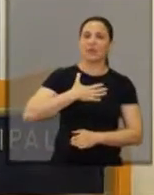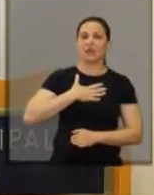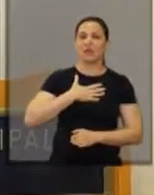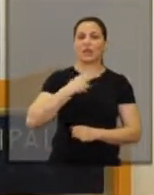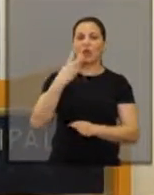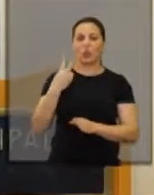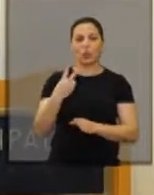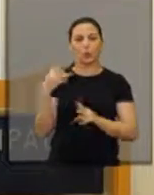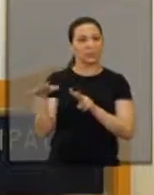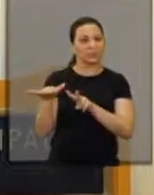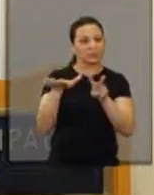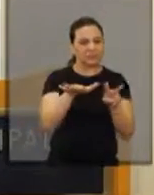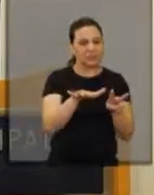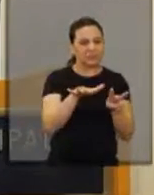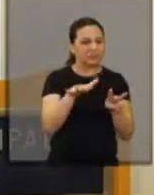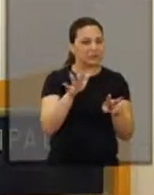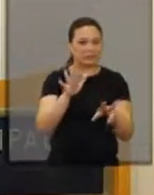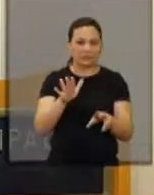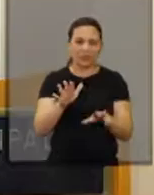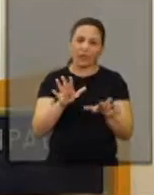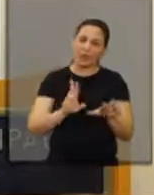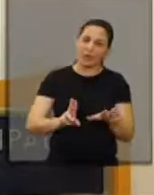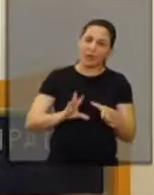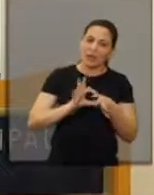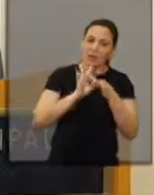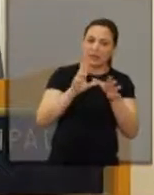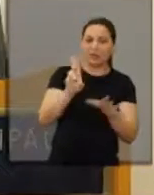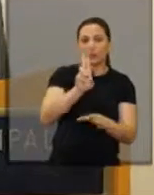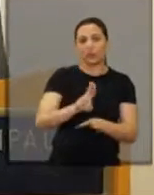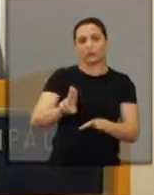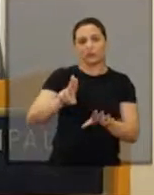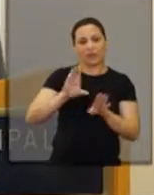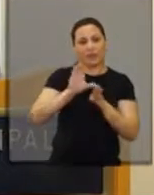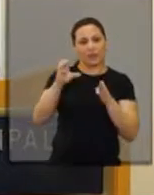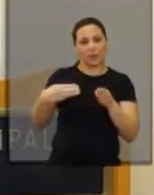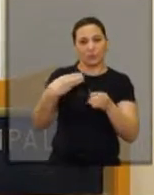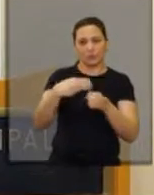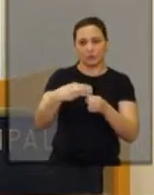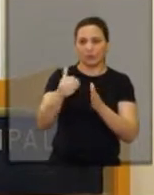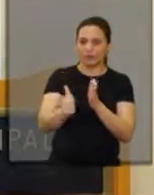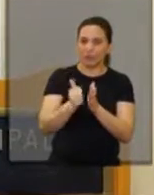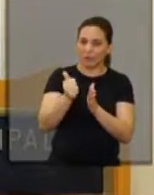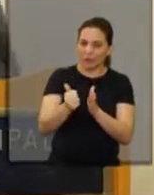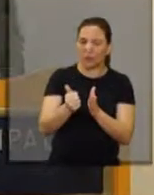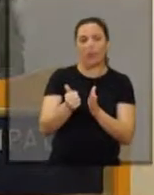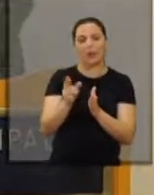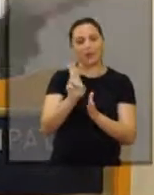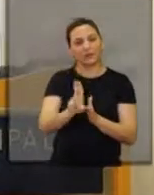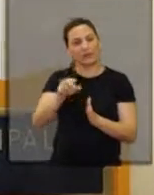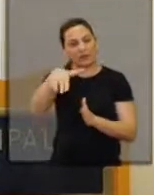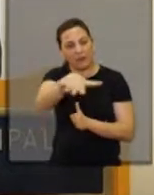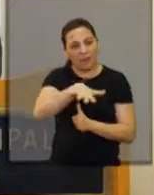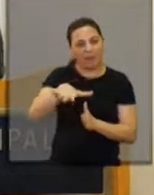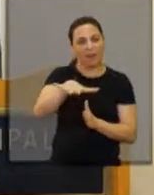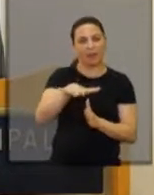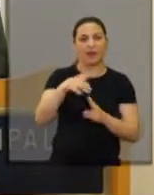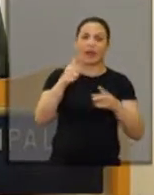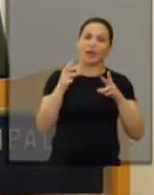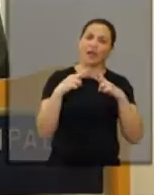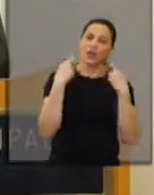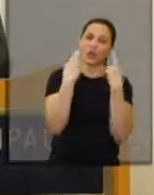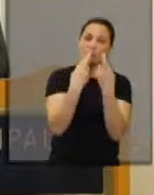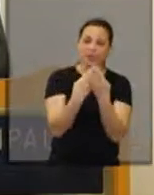gostaria, de repente, daqui a umas duas semanas, a gente ter a disponibilidade de usar essa casa para fazer essa reunião com a participação dos